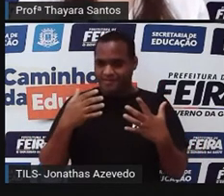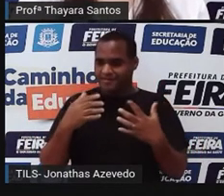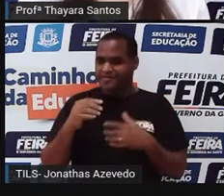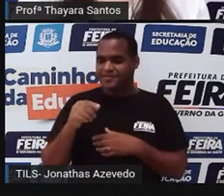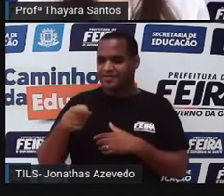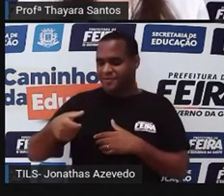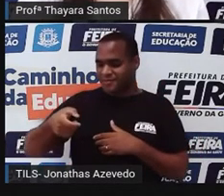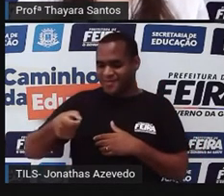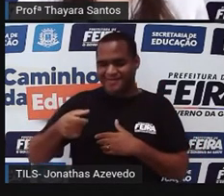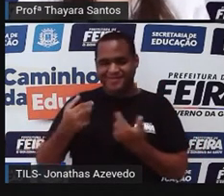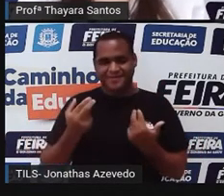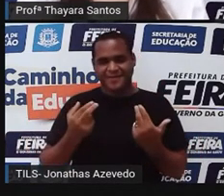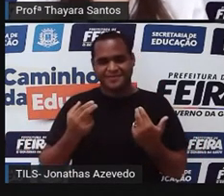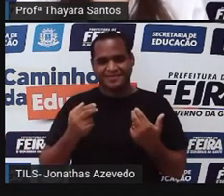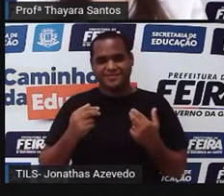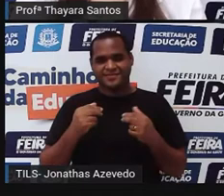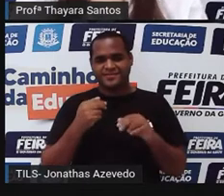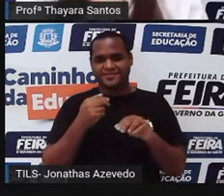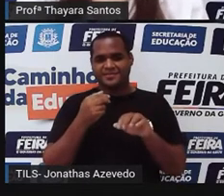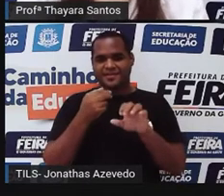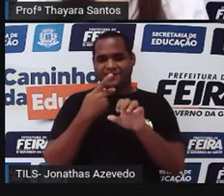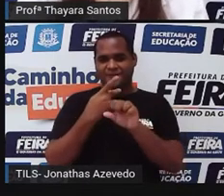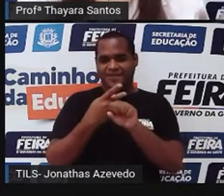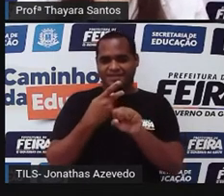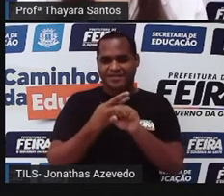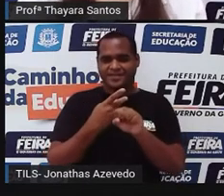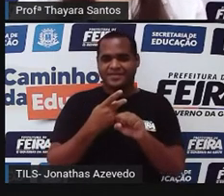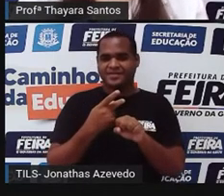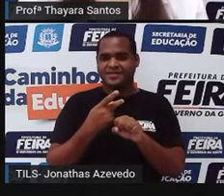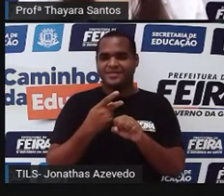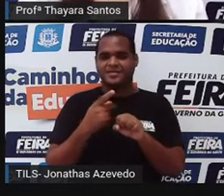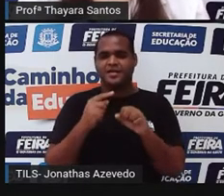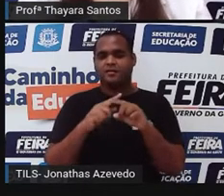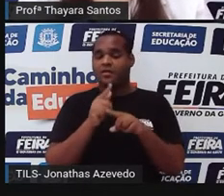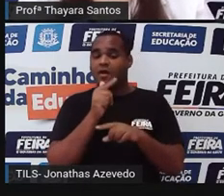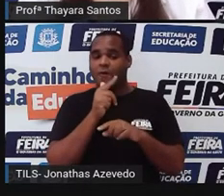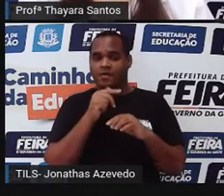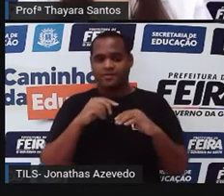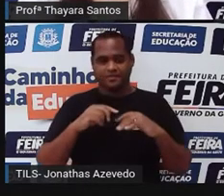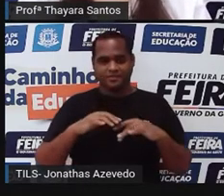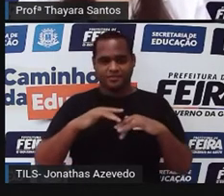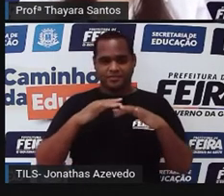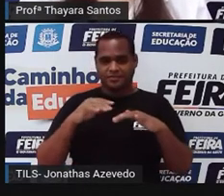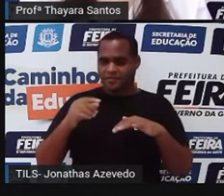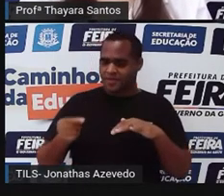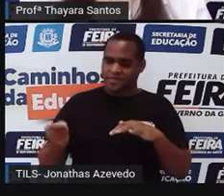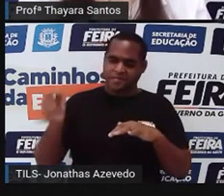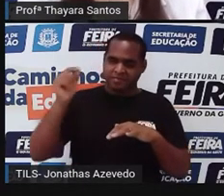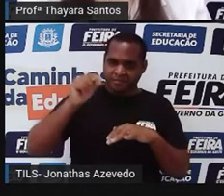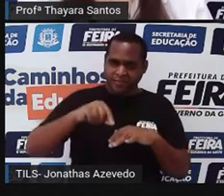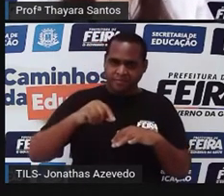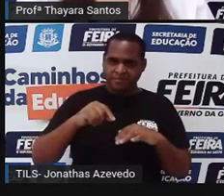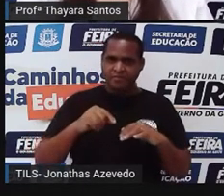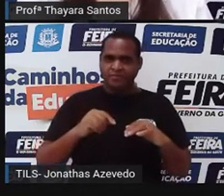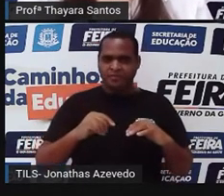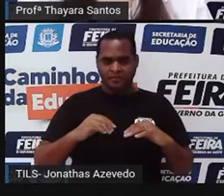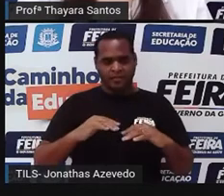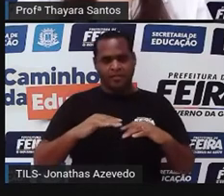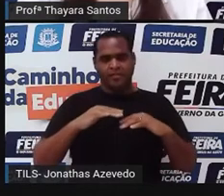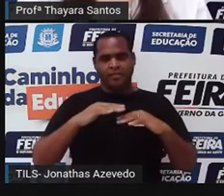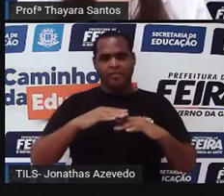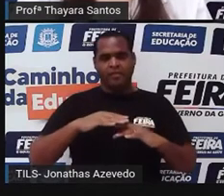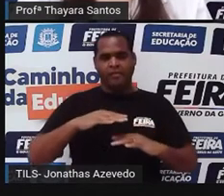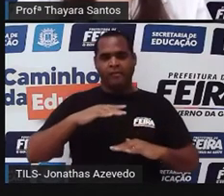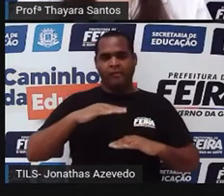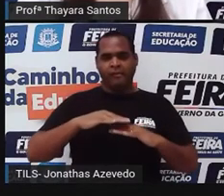Tem aqui uma vidraria dessa com um líquido, que provavelmente é água. Depois você vai lá e adiciona uma bolinha. A gente vê